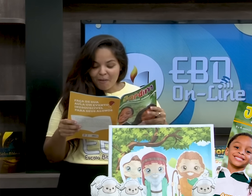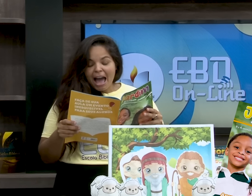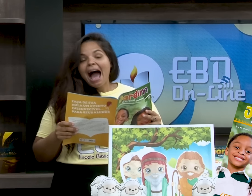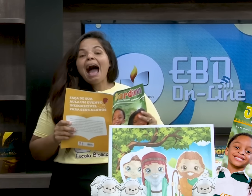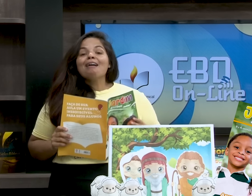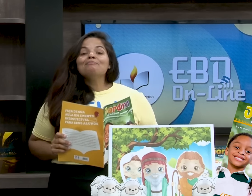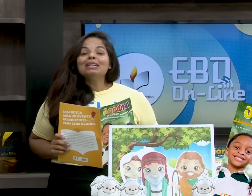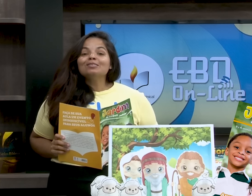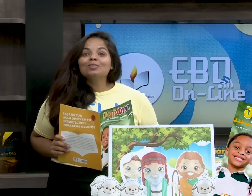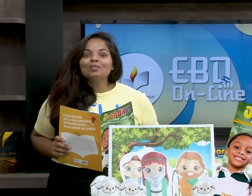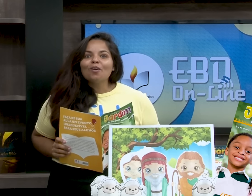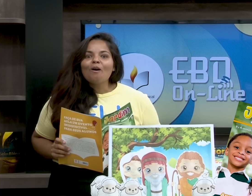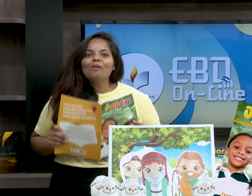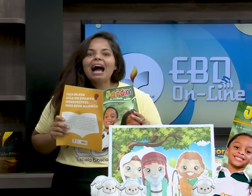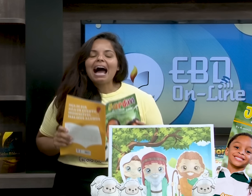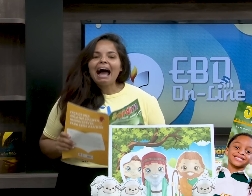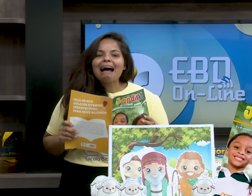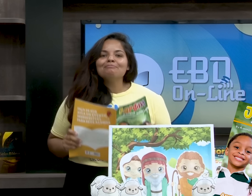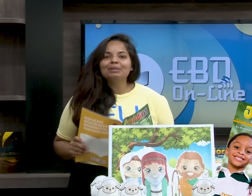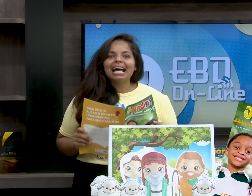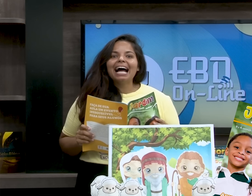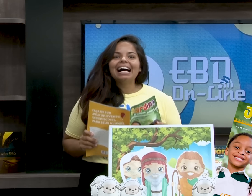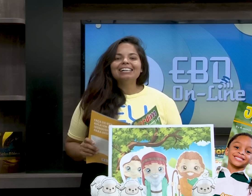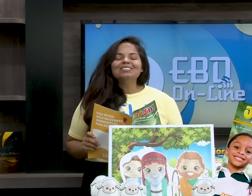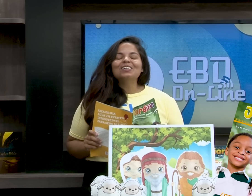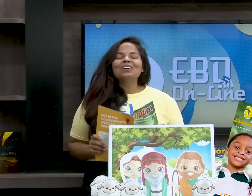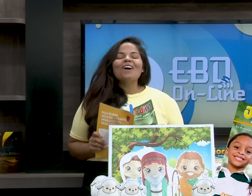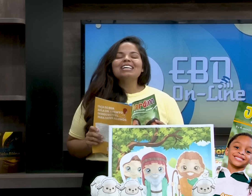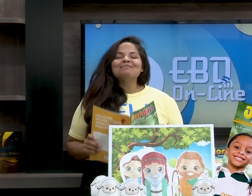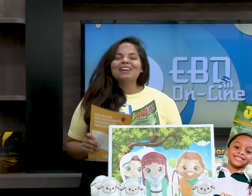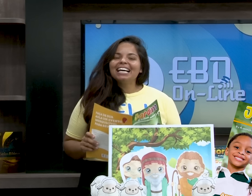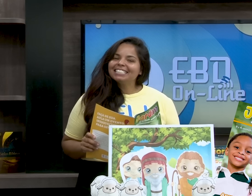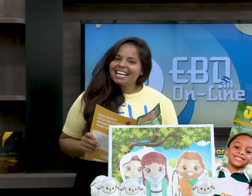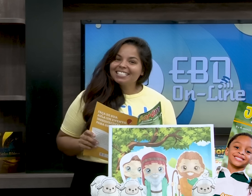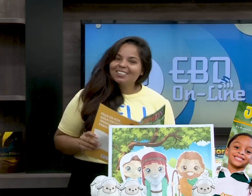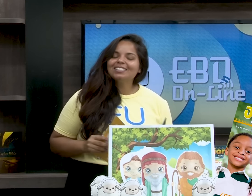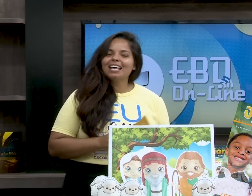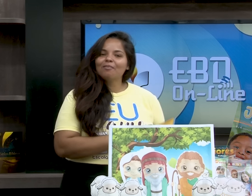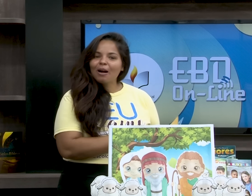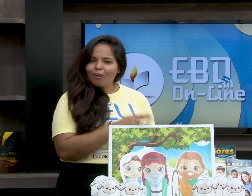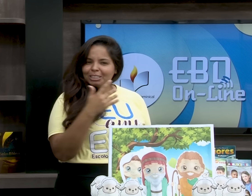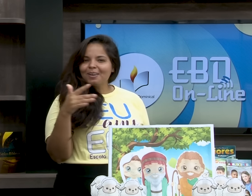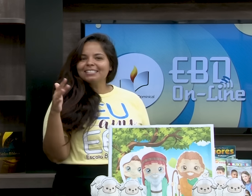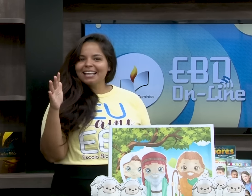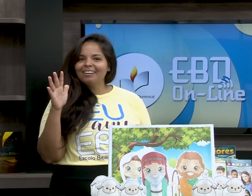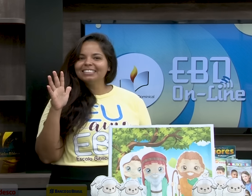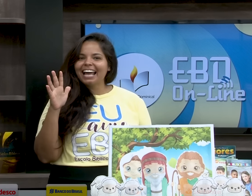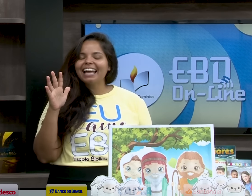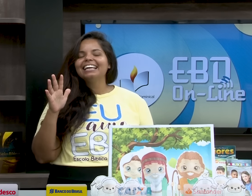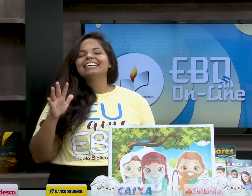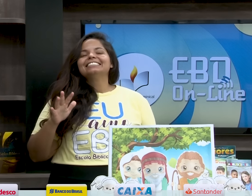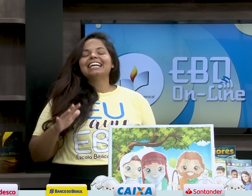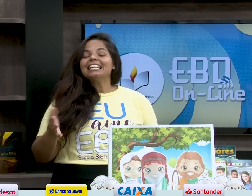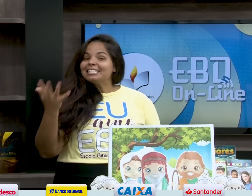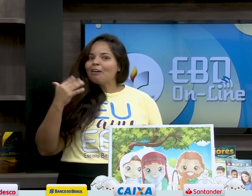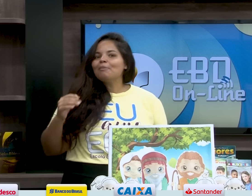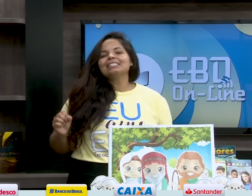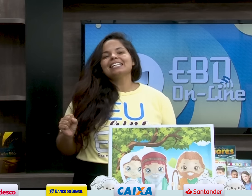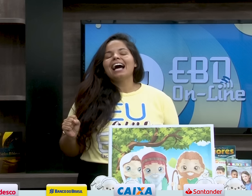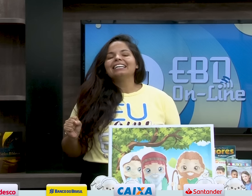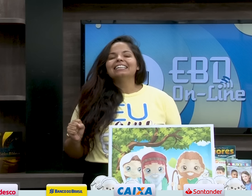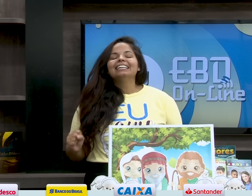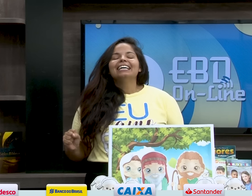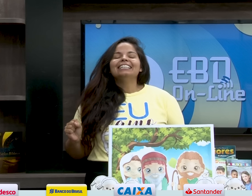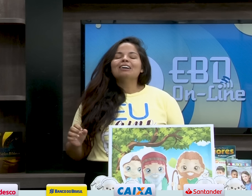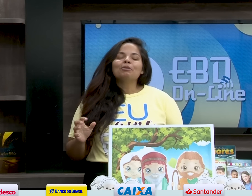do Céu abençoa a Abraão. Glória pra Jesus. É uma continuação, né? Da lição